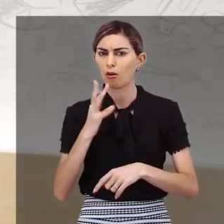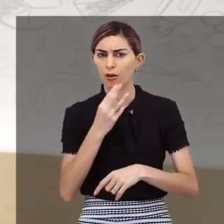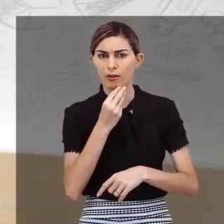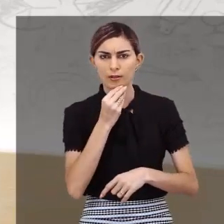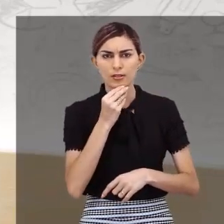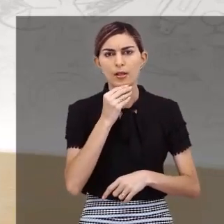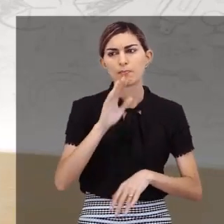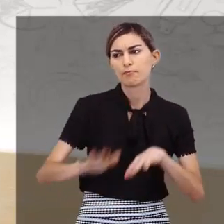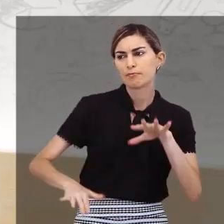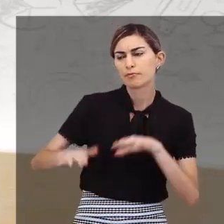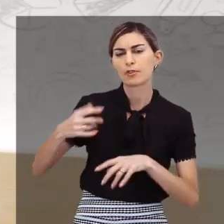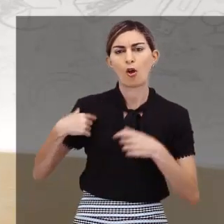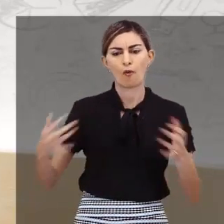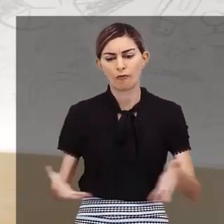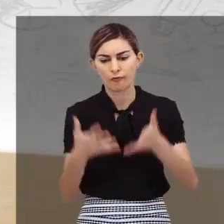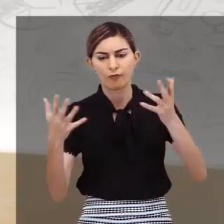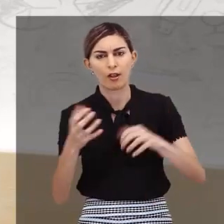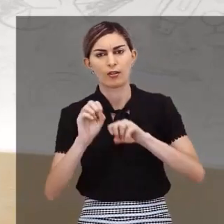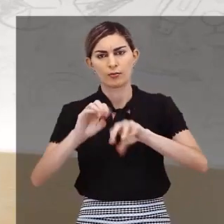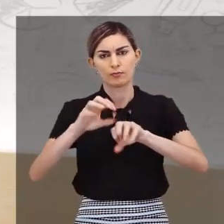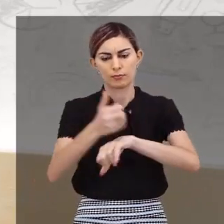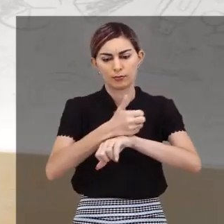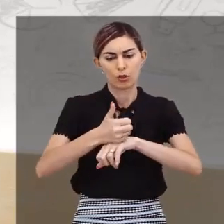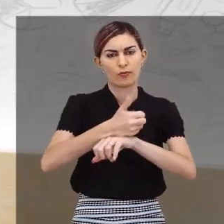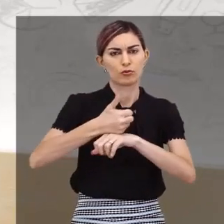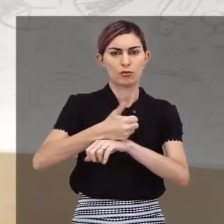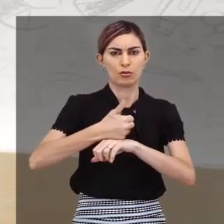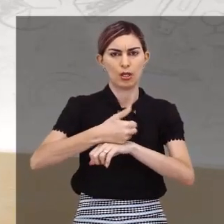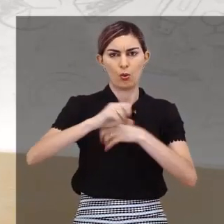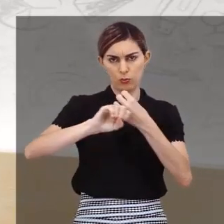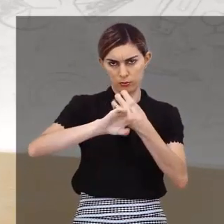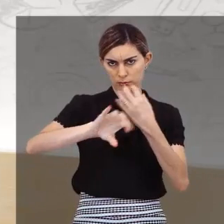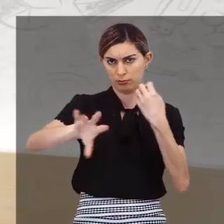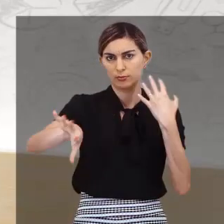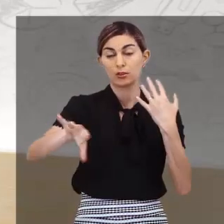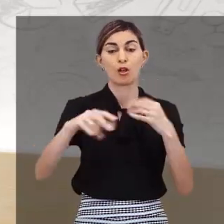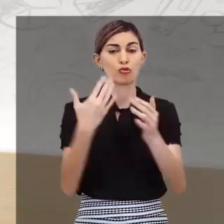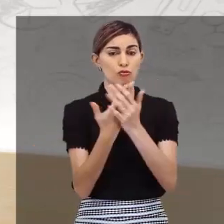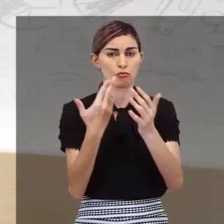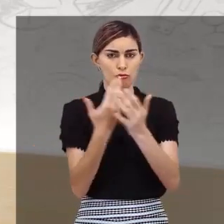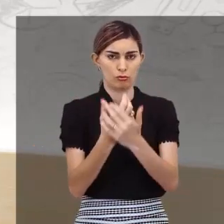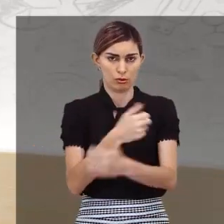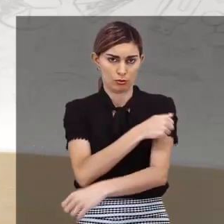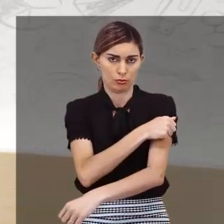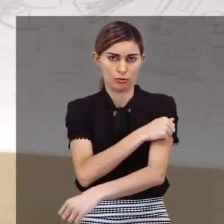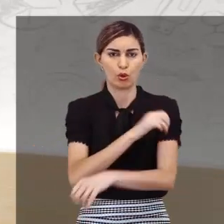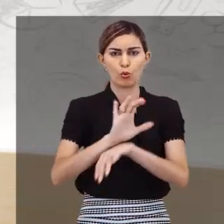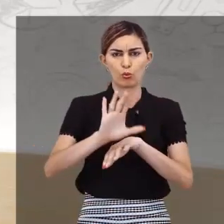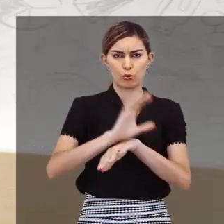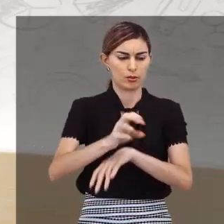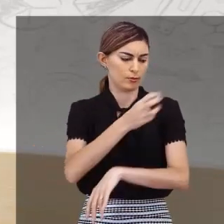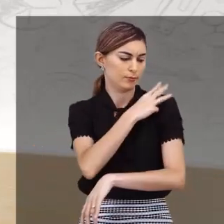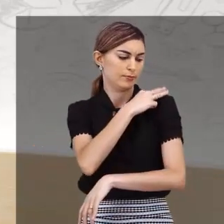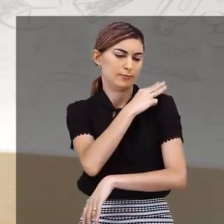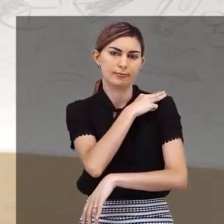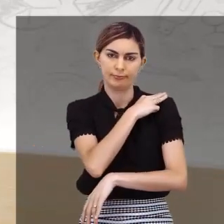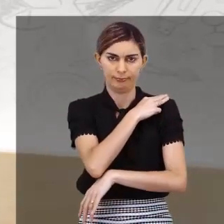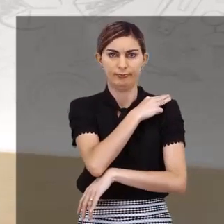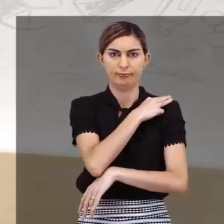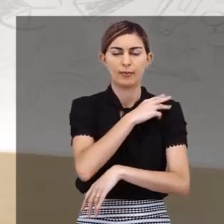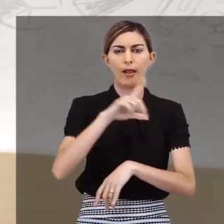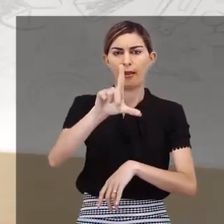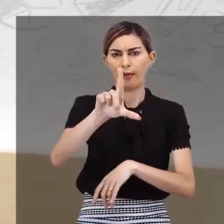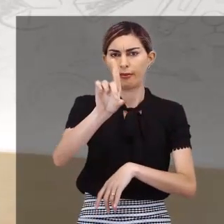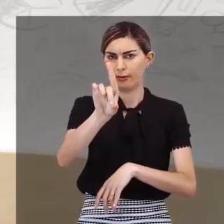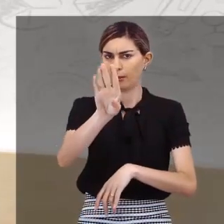possibilidades de oferta da educação profissional à distância para estudantes cursando o ensino meio. A